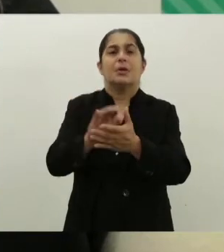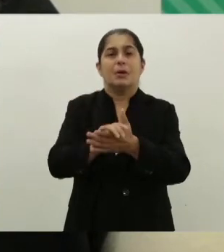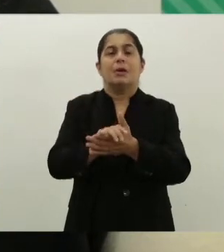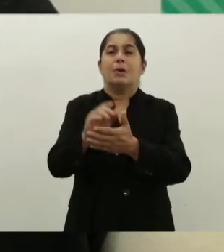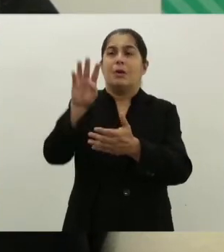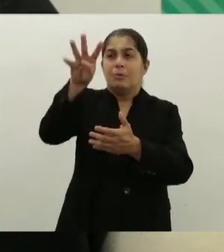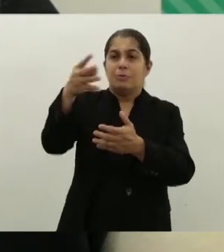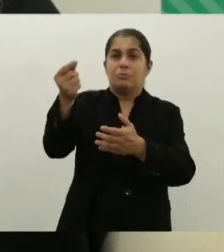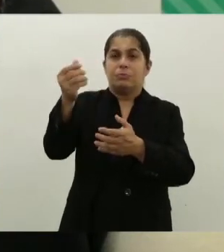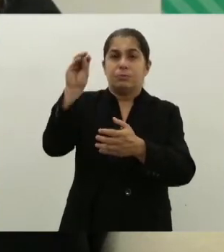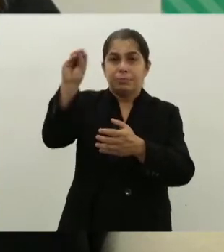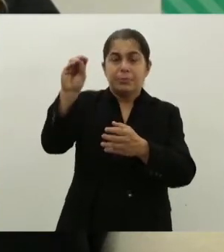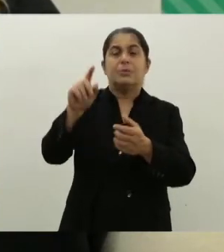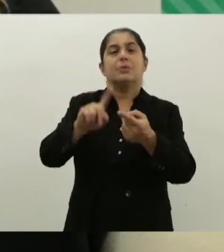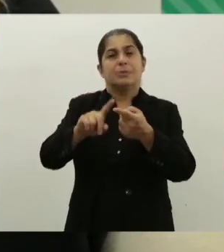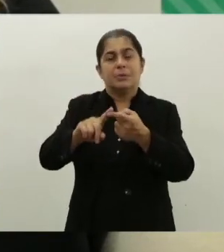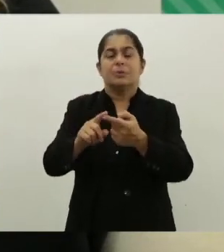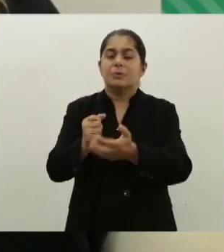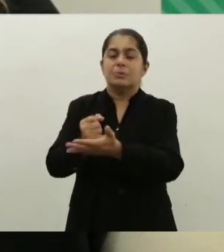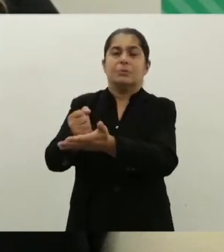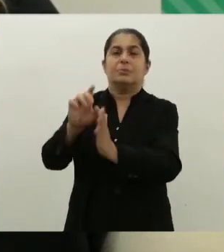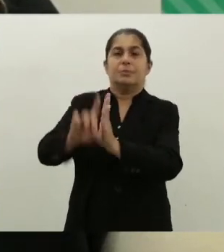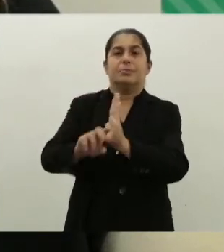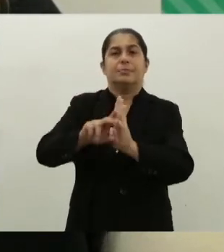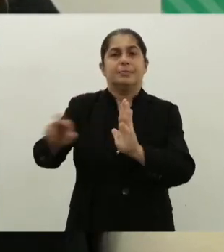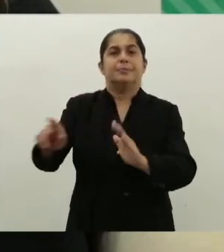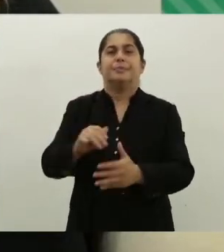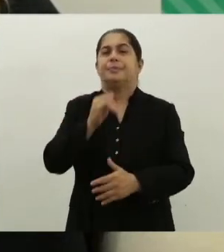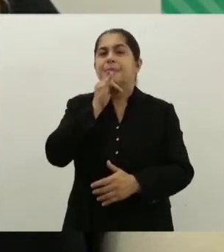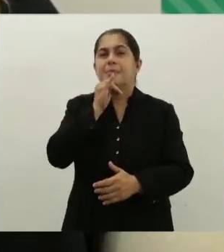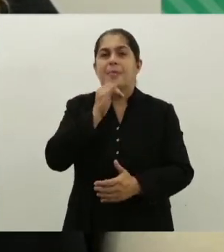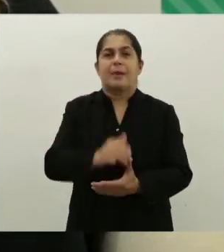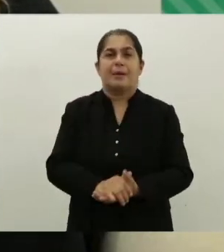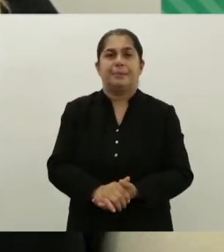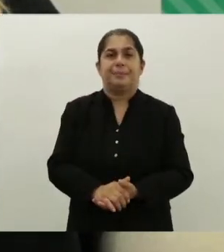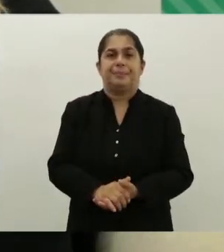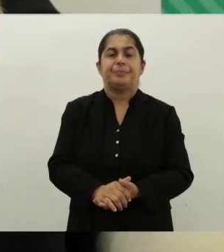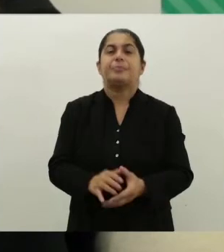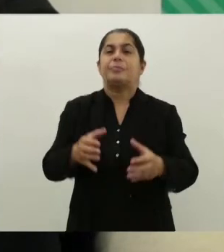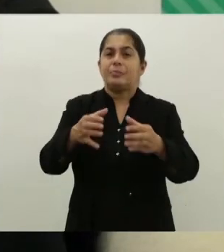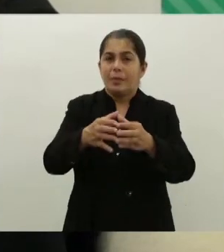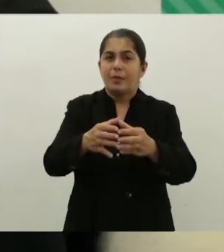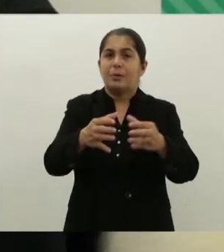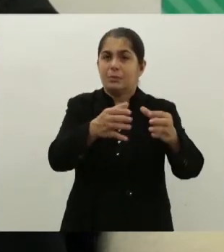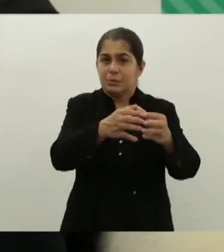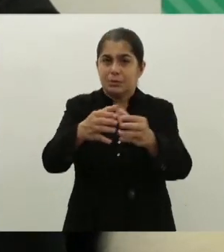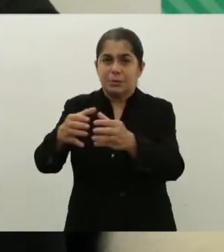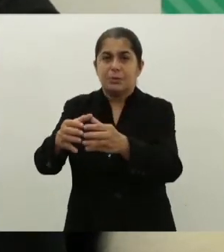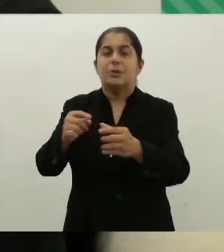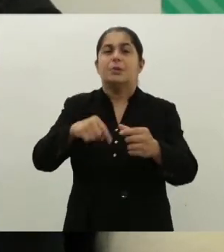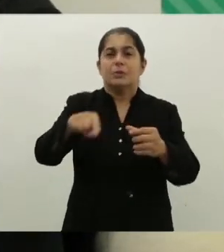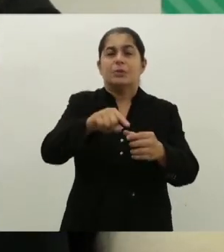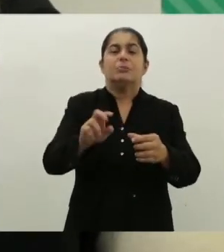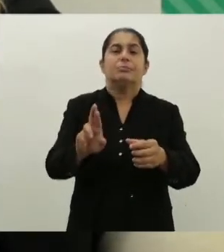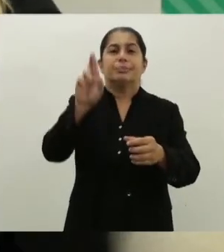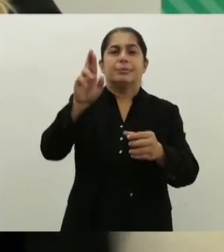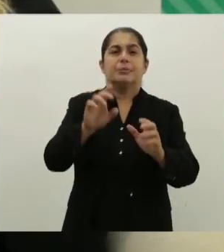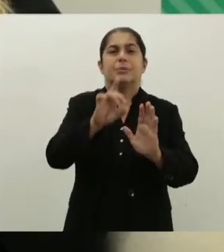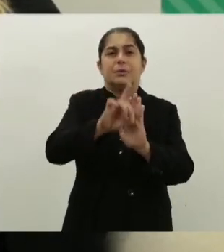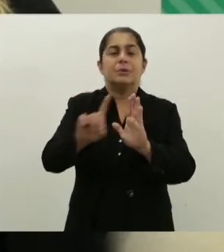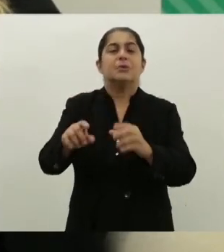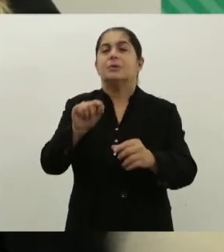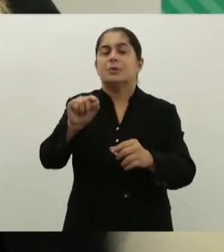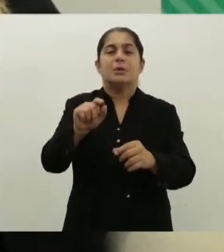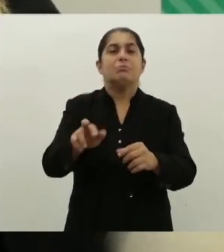como se efetivar direitos. É preciso, por exemplo, se fortalecer os conselhos de direitos, porque quem é o formulador